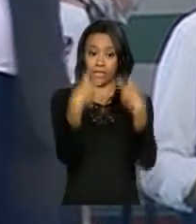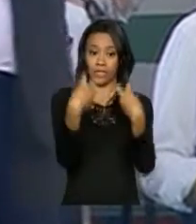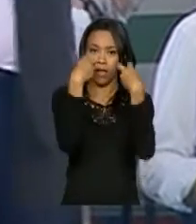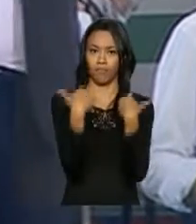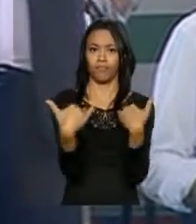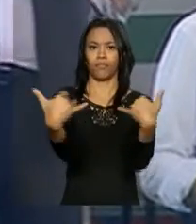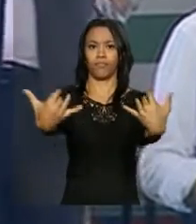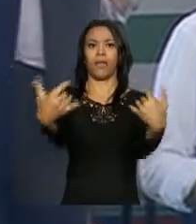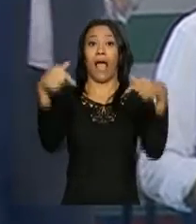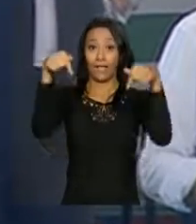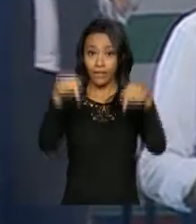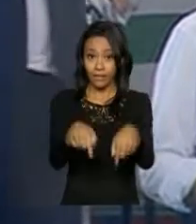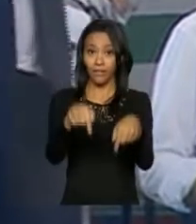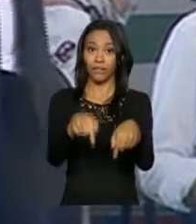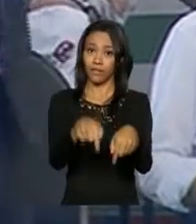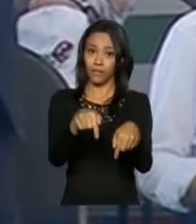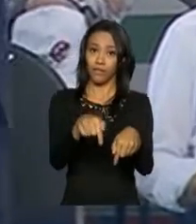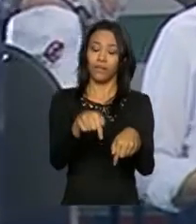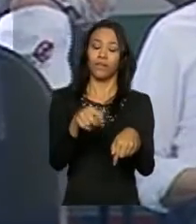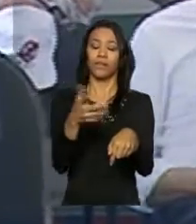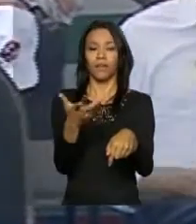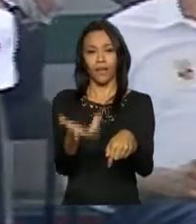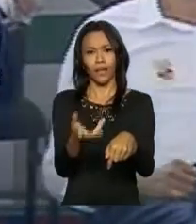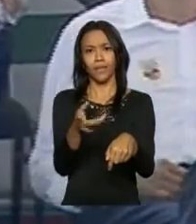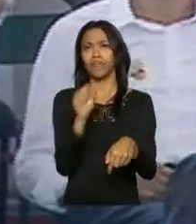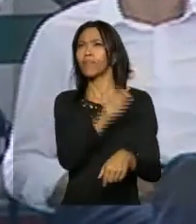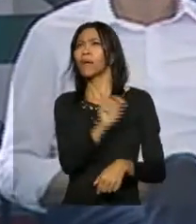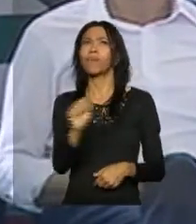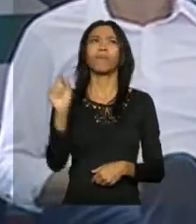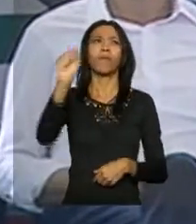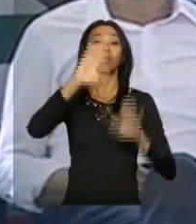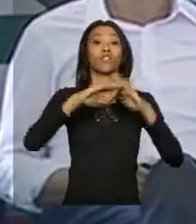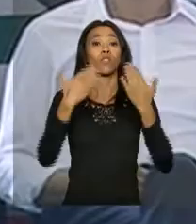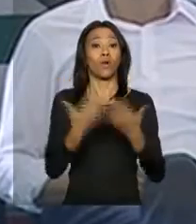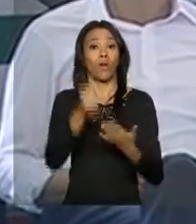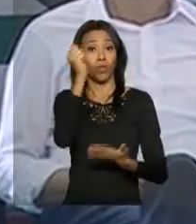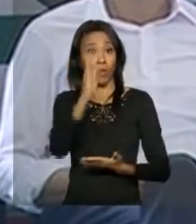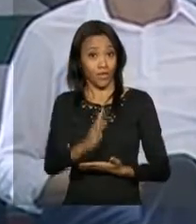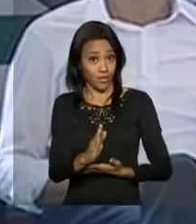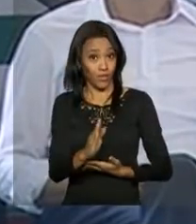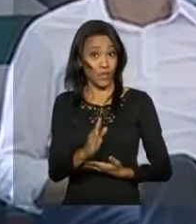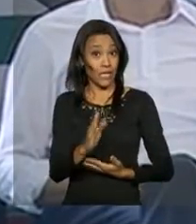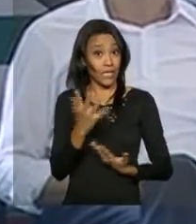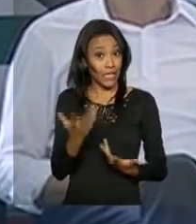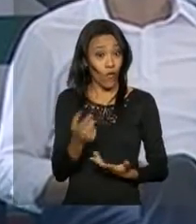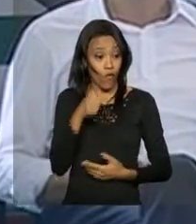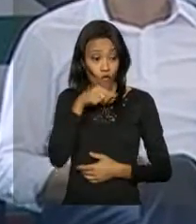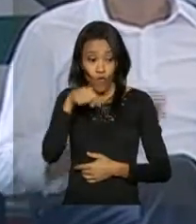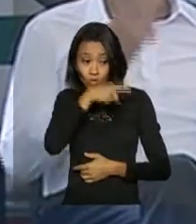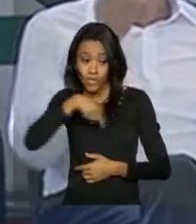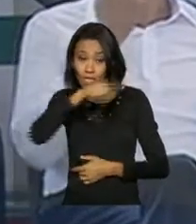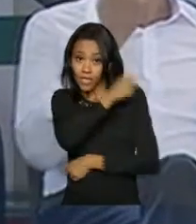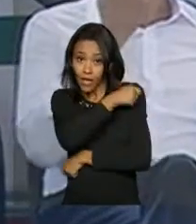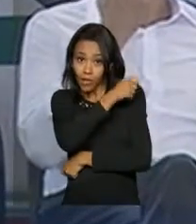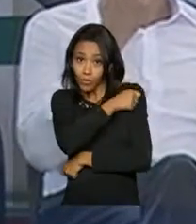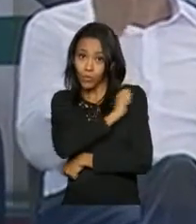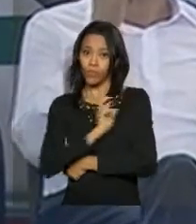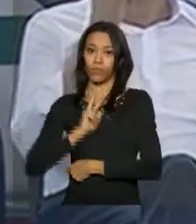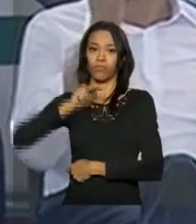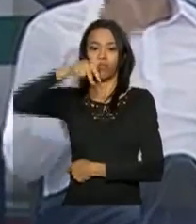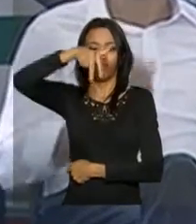e aí em todas as escolas do Brasil. E aí vocês estudantes vão subir aqui